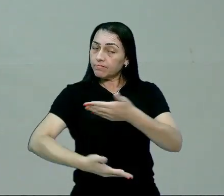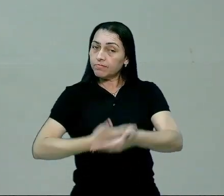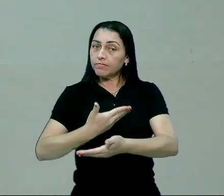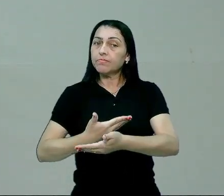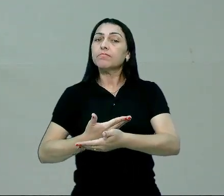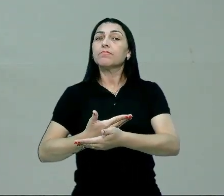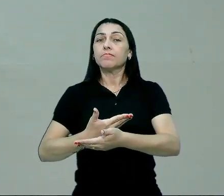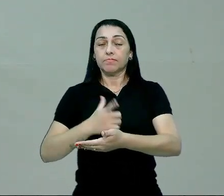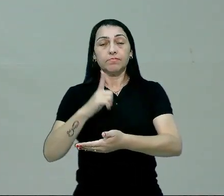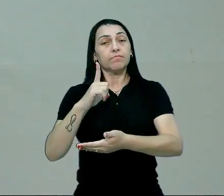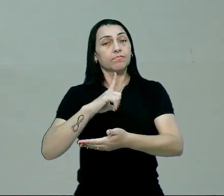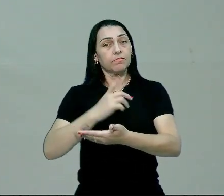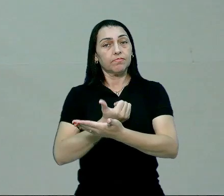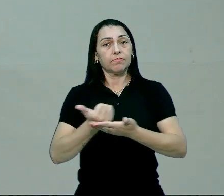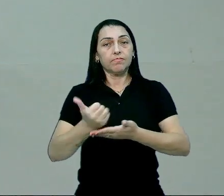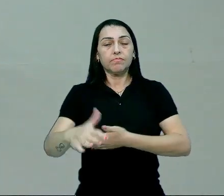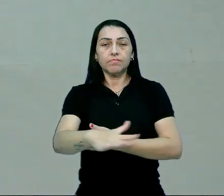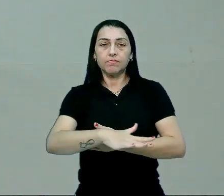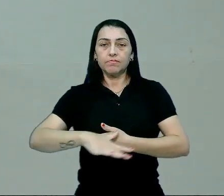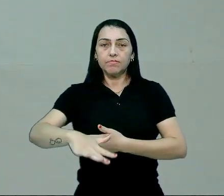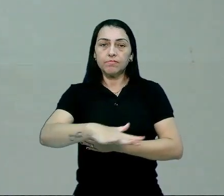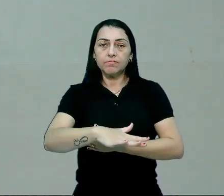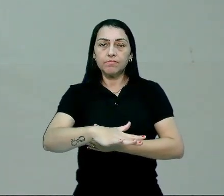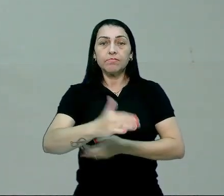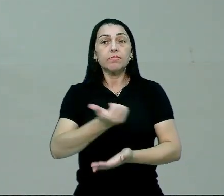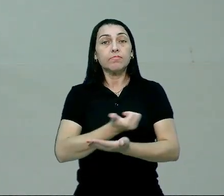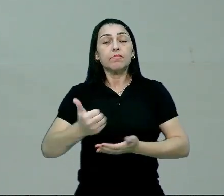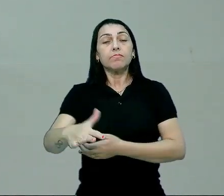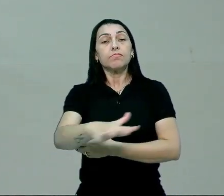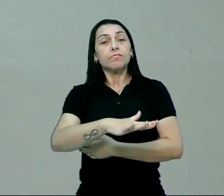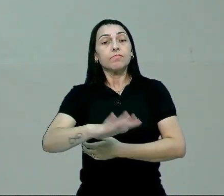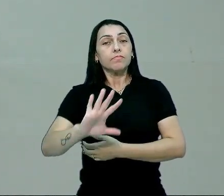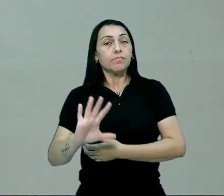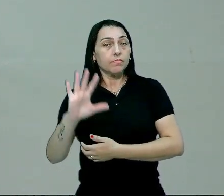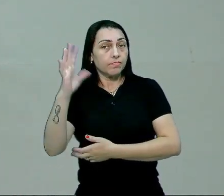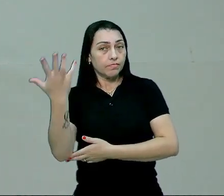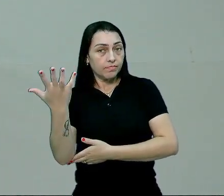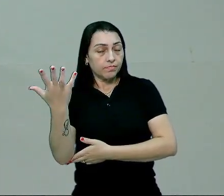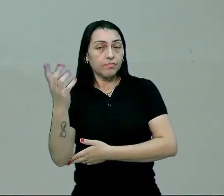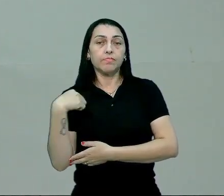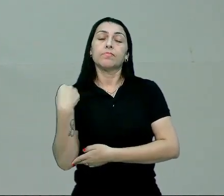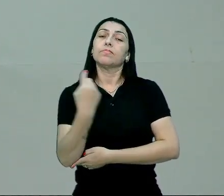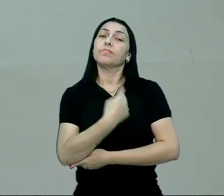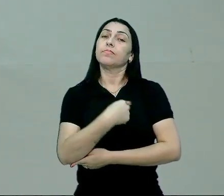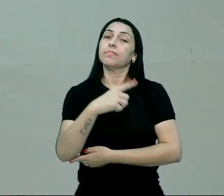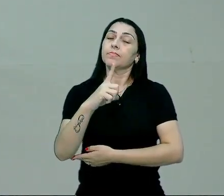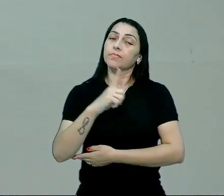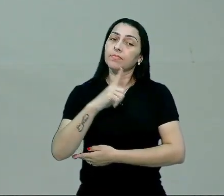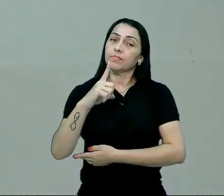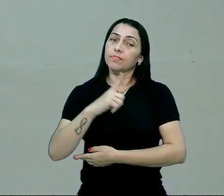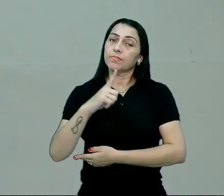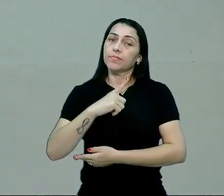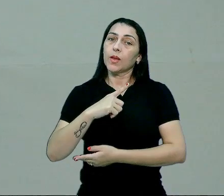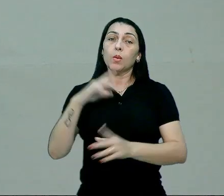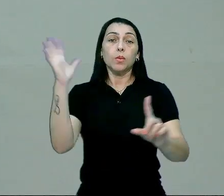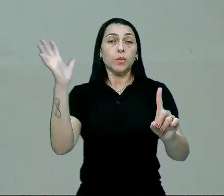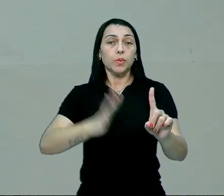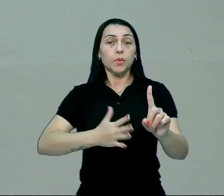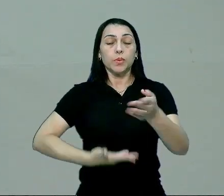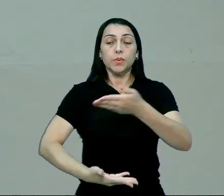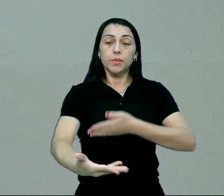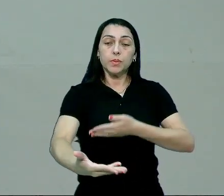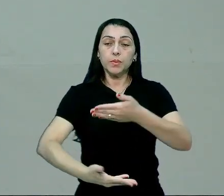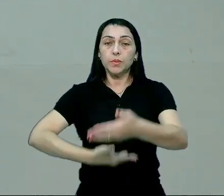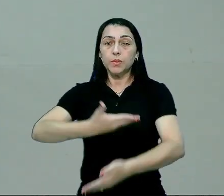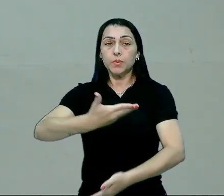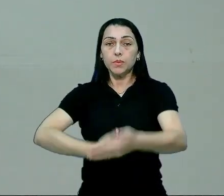Eu estou tendo uma ação social. Quando a ação social acontece, nós temos uma influência de um